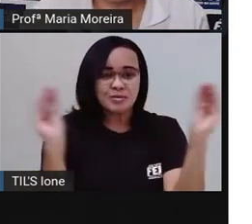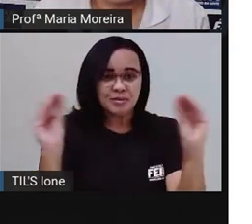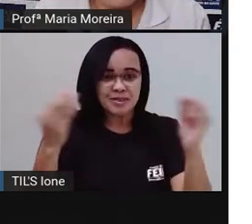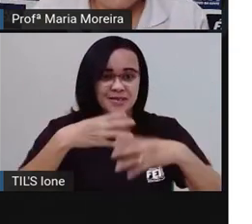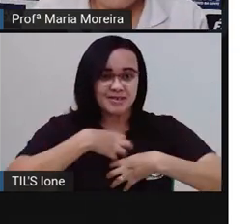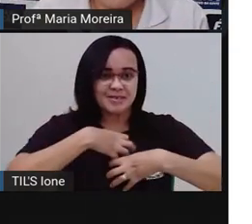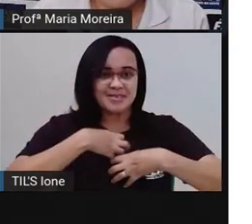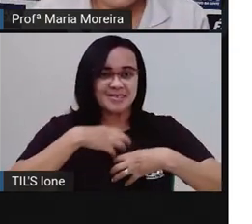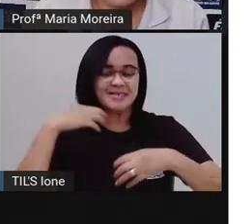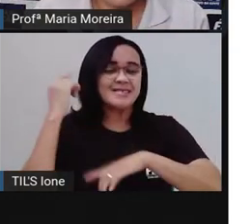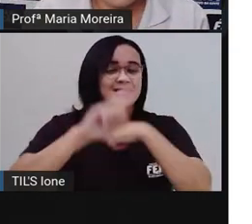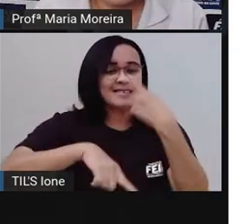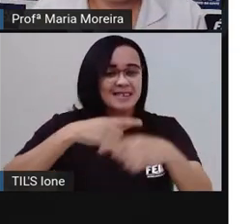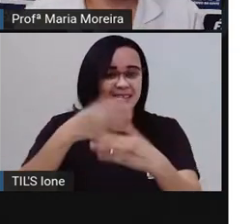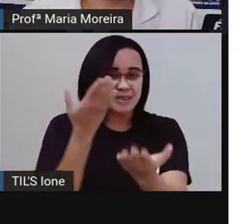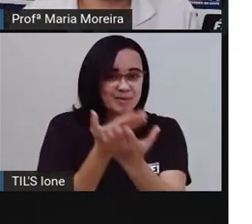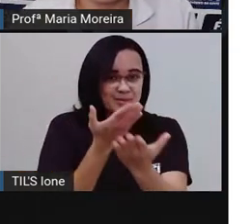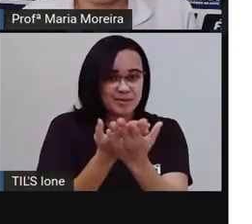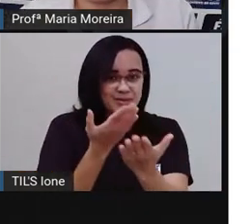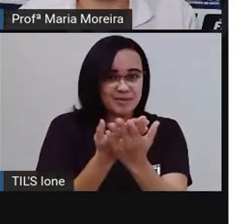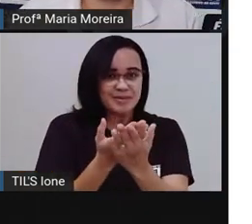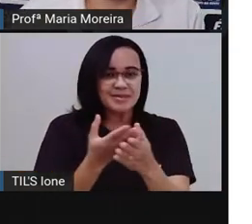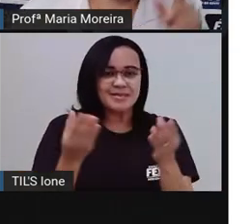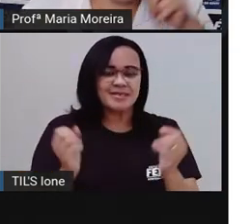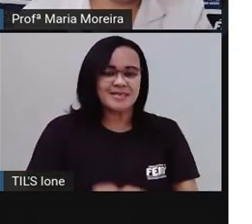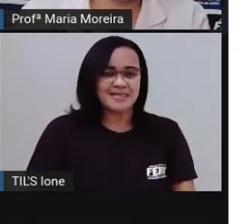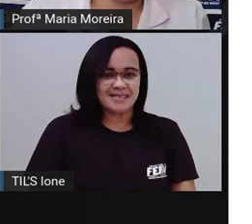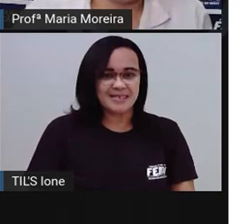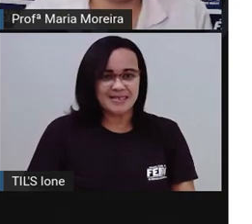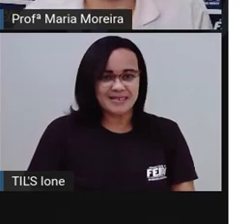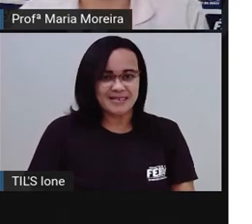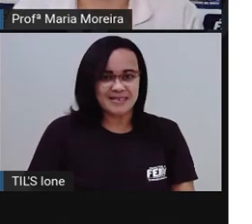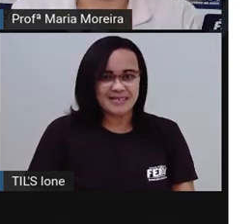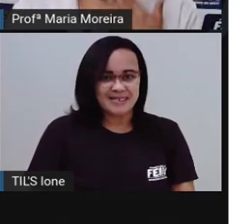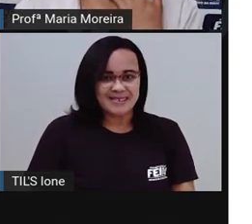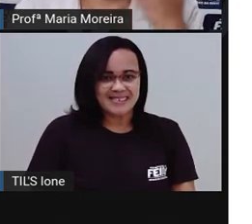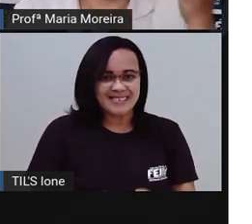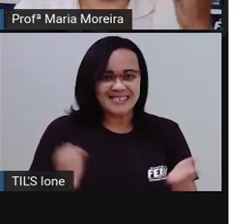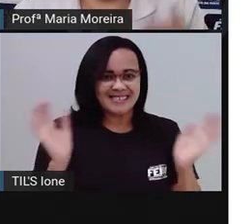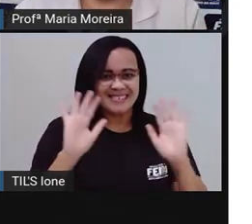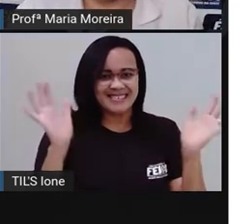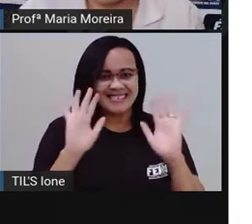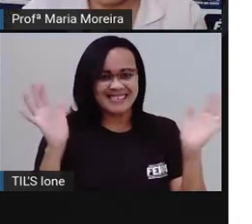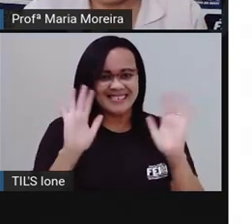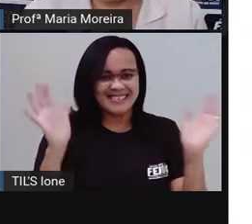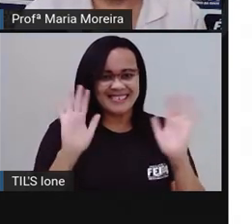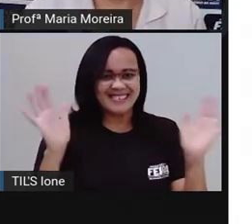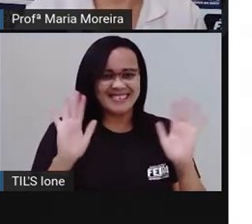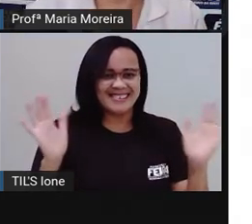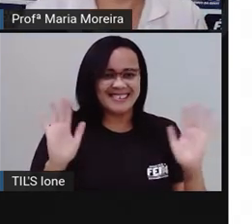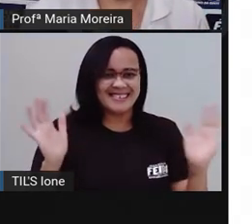até a nossa próxima aula. Certo? Cheiro. Menos pra Pedro, que abandonou a gente. Beijo.